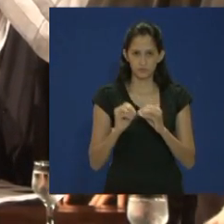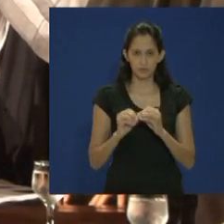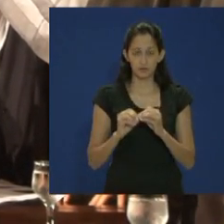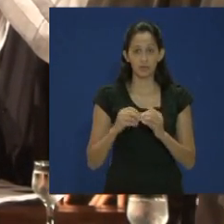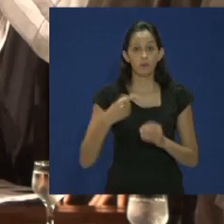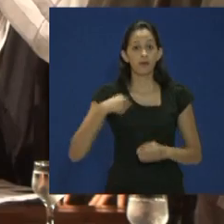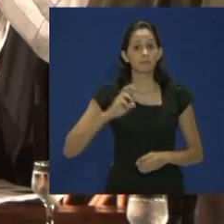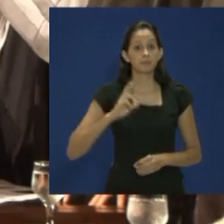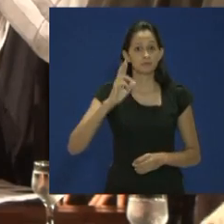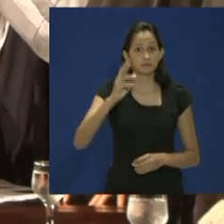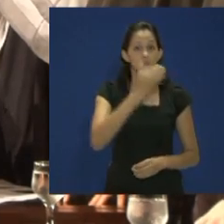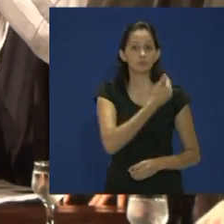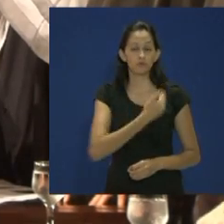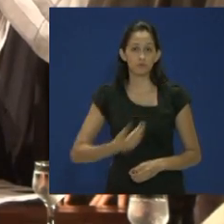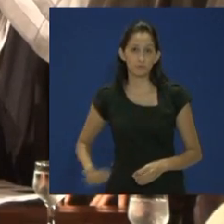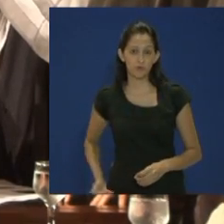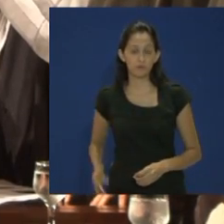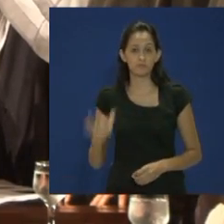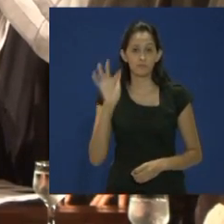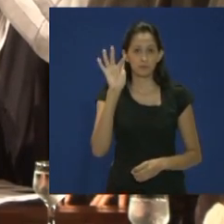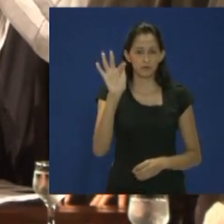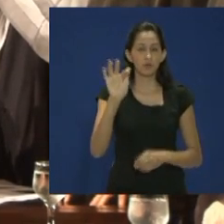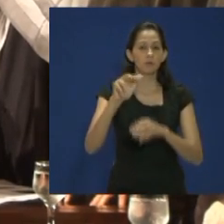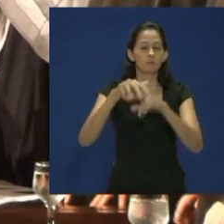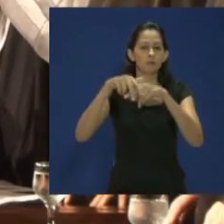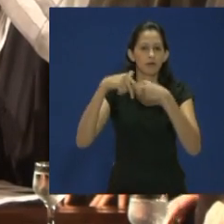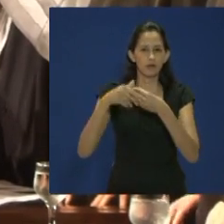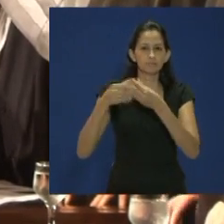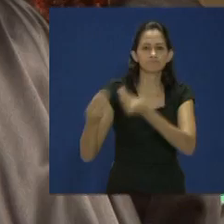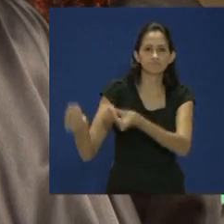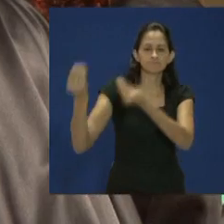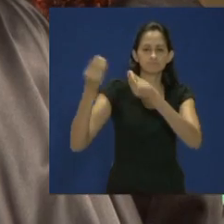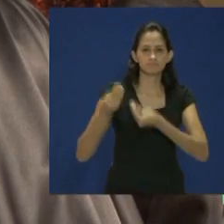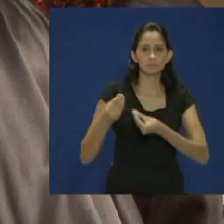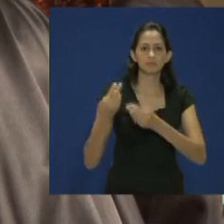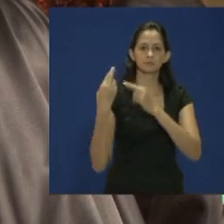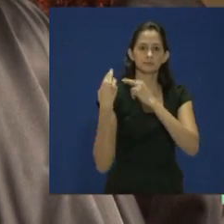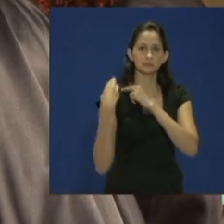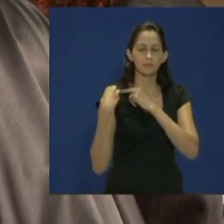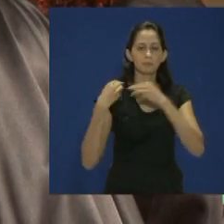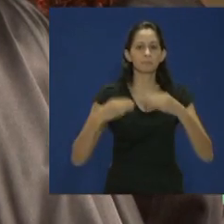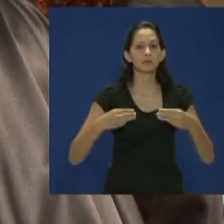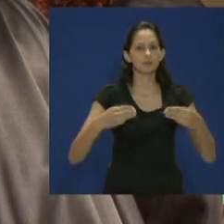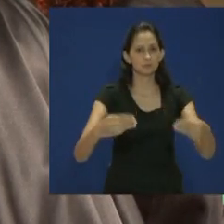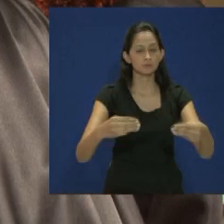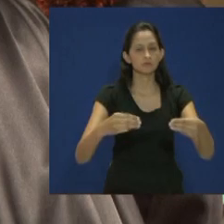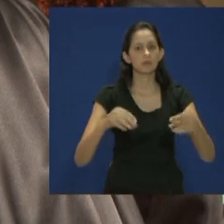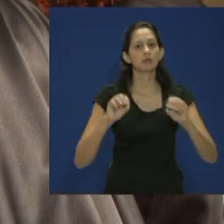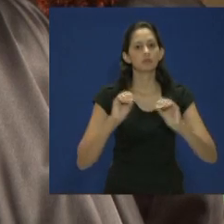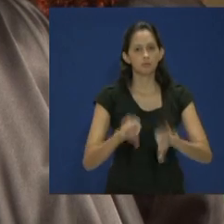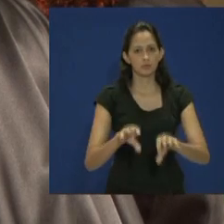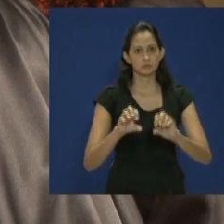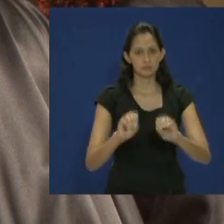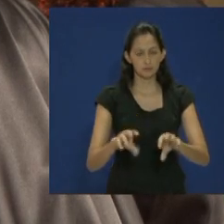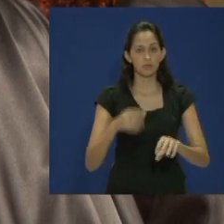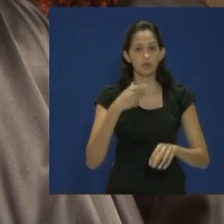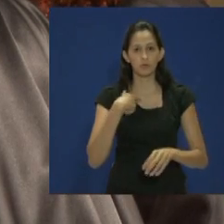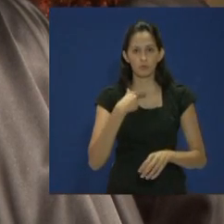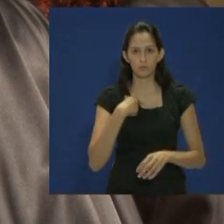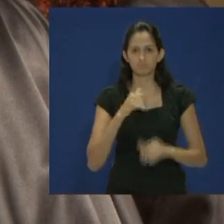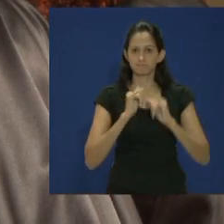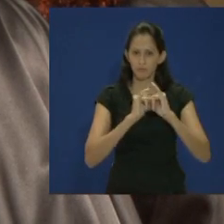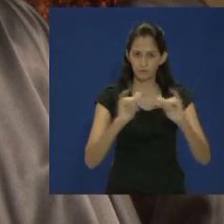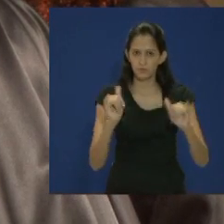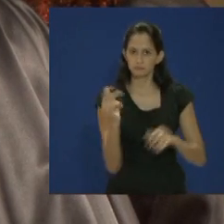Governo da República e por competência delegada pelo Excelentíssimo Ministro da Educação, vos confiro